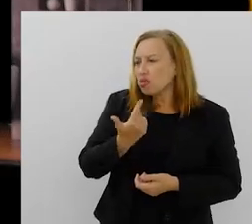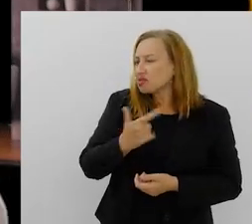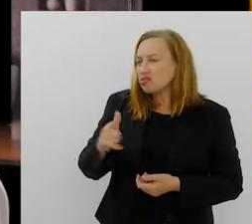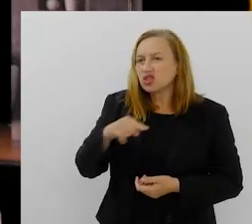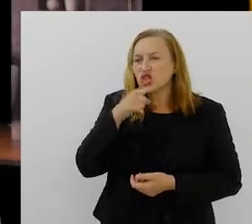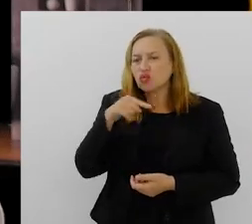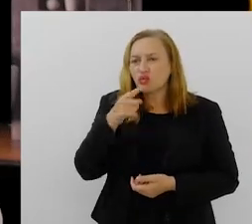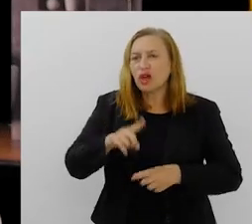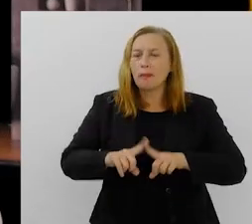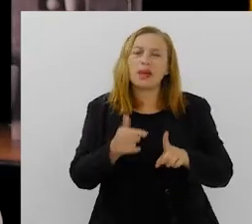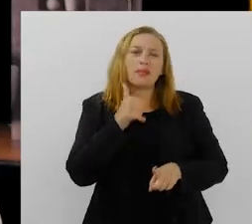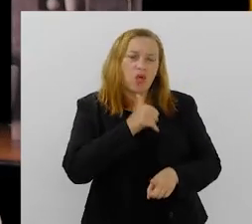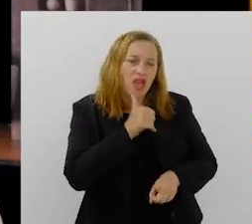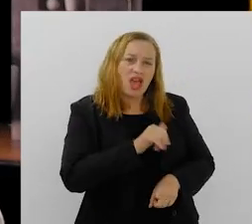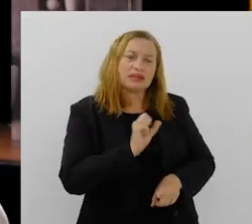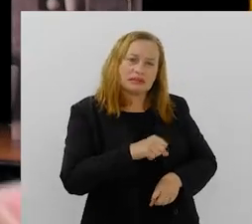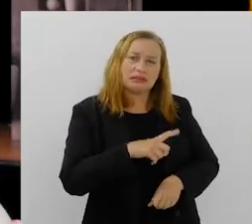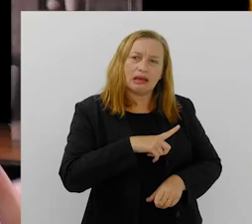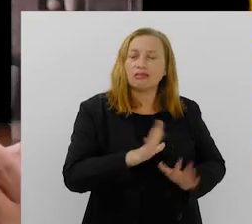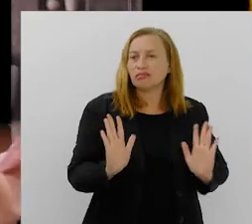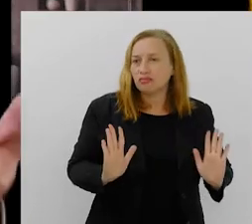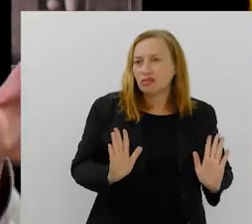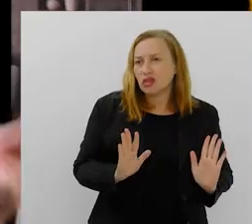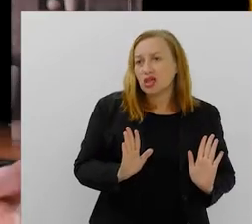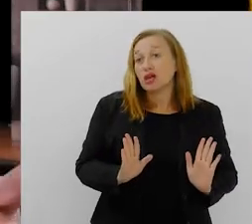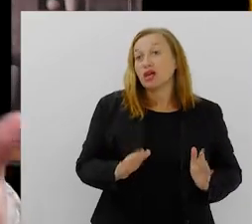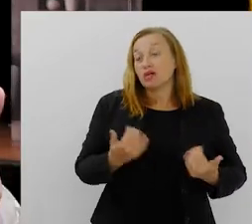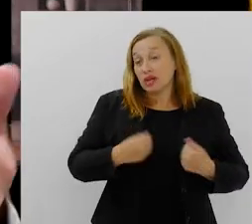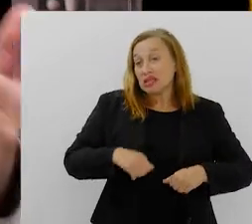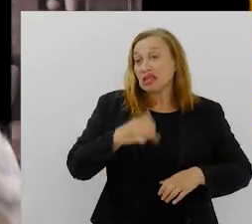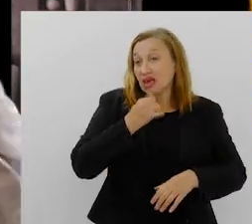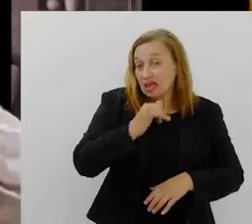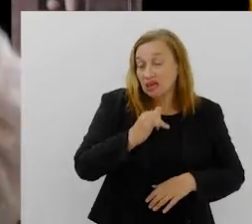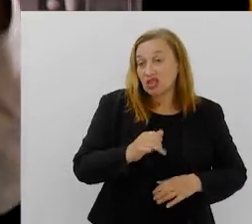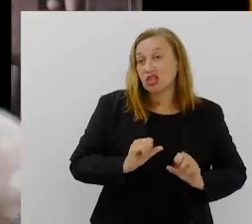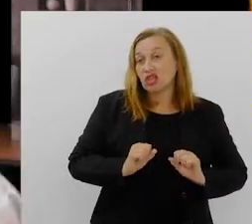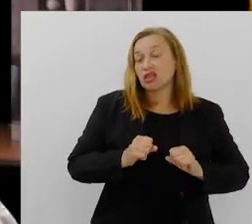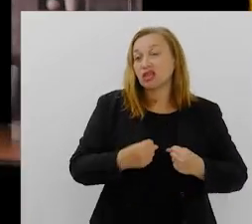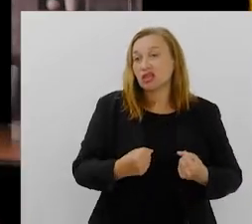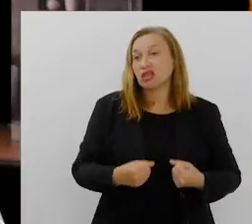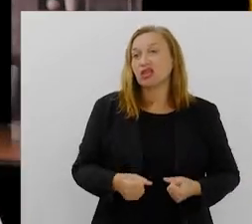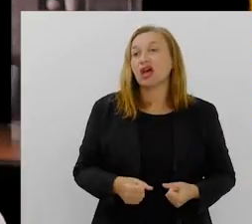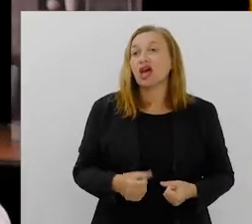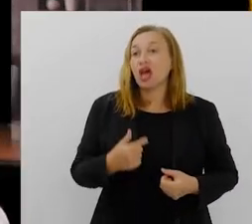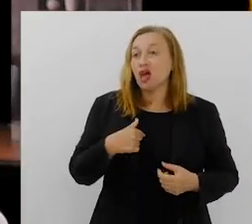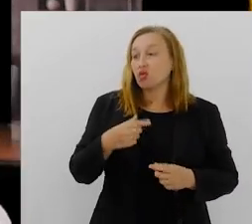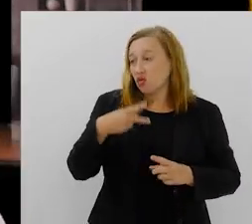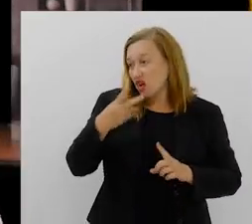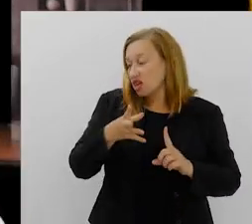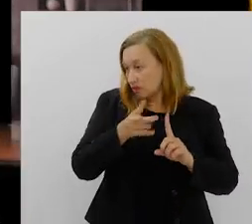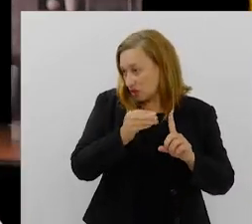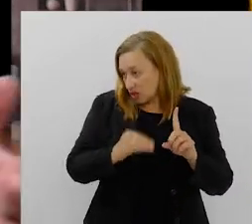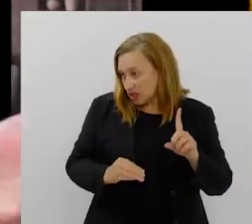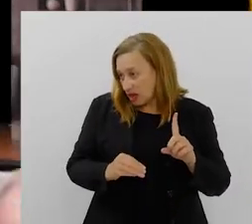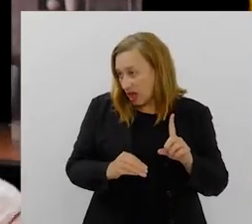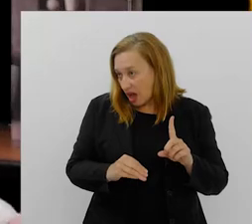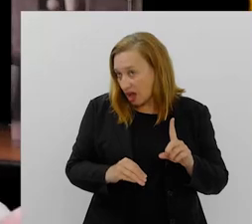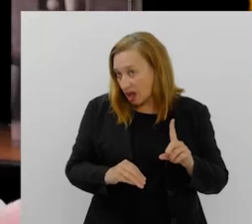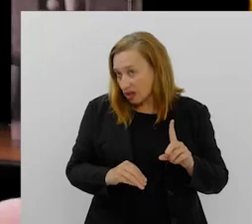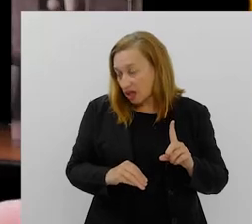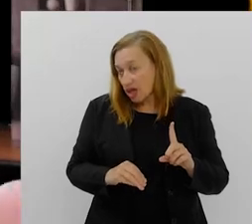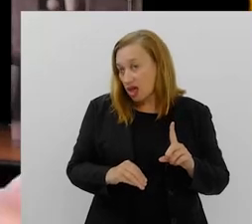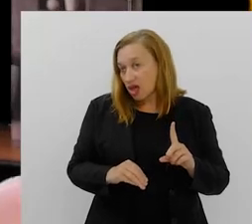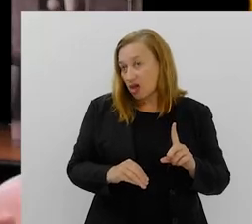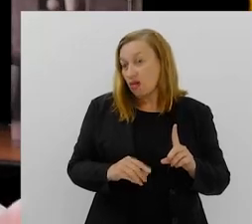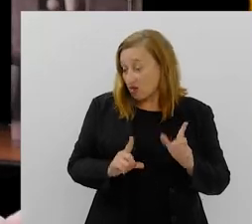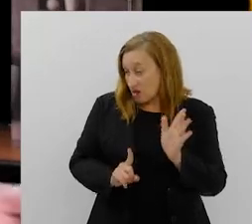sempre o lugar, aquele lugar que está colocado. E é isso, você gasta mais energia para dizer, olha, eu estou dizendo que eu fui assediada. É um